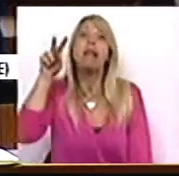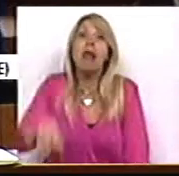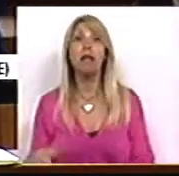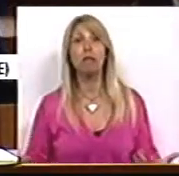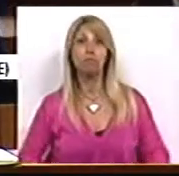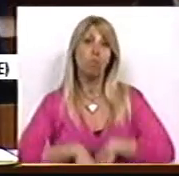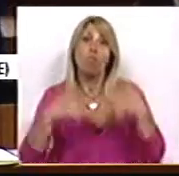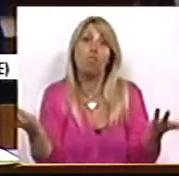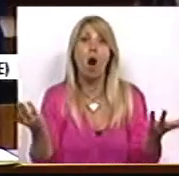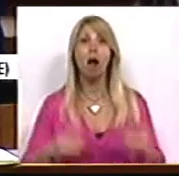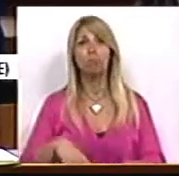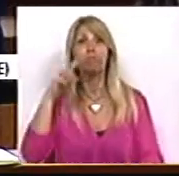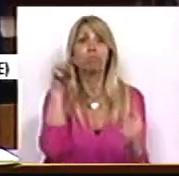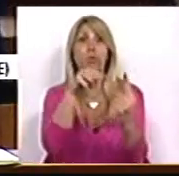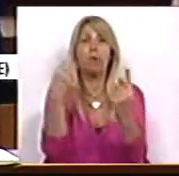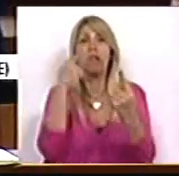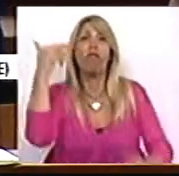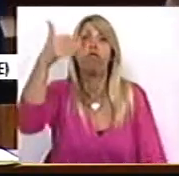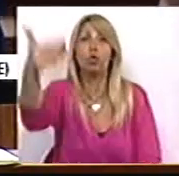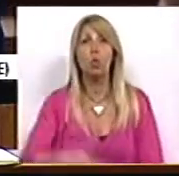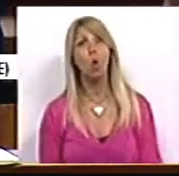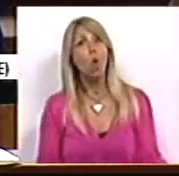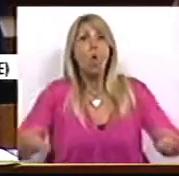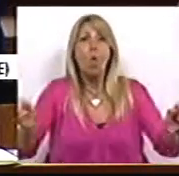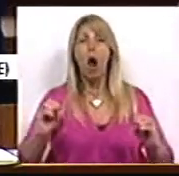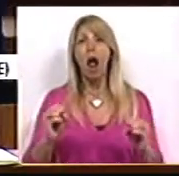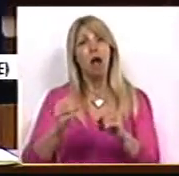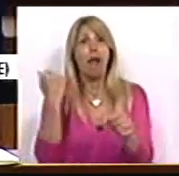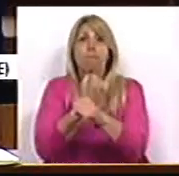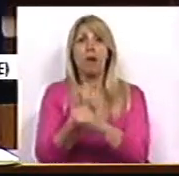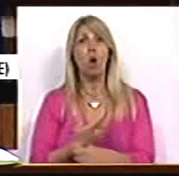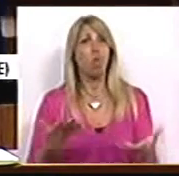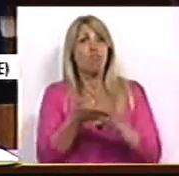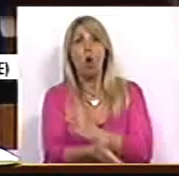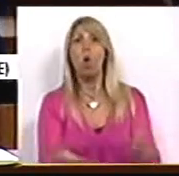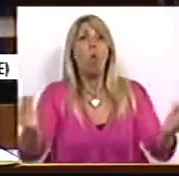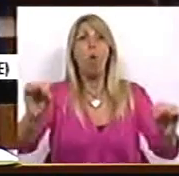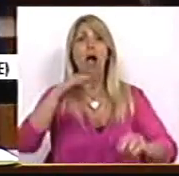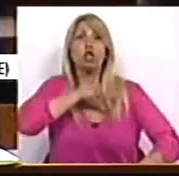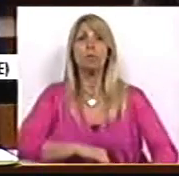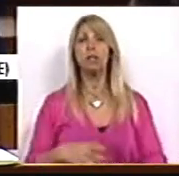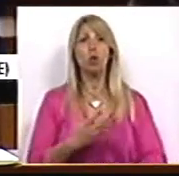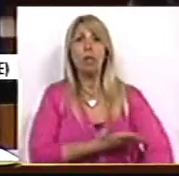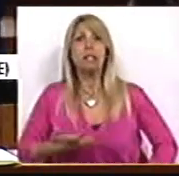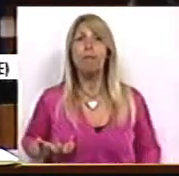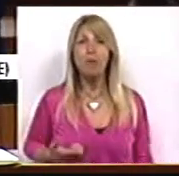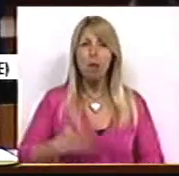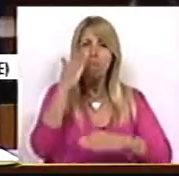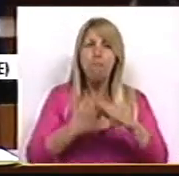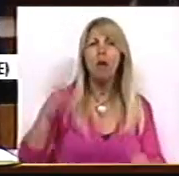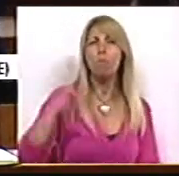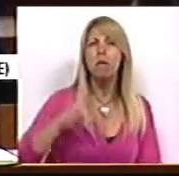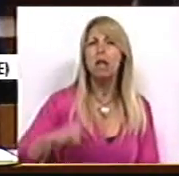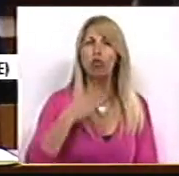perspectivas de futuro, que não tem emprego, que não tem subsídio-desemprego porque nunca foi empregada. Meio milhão de jovens